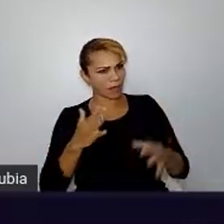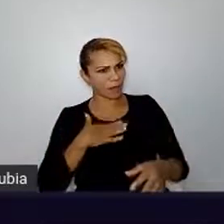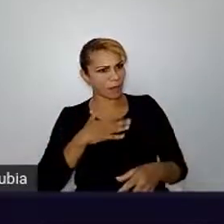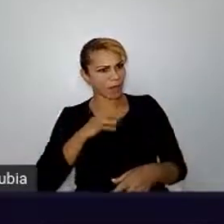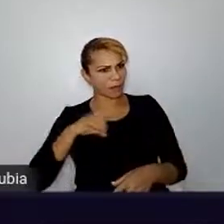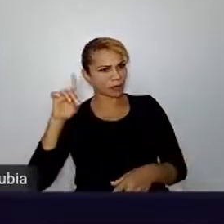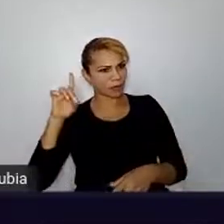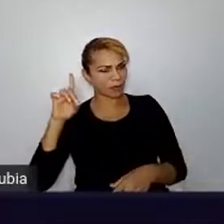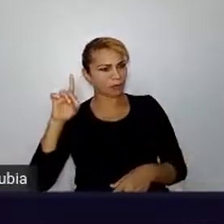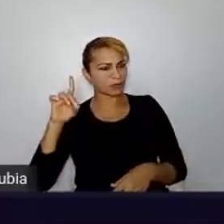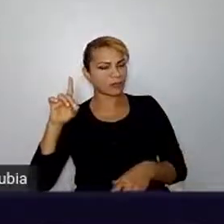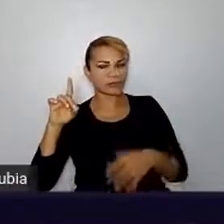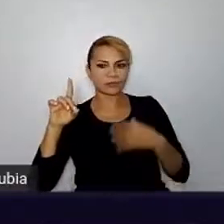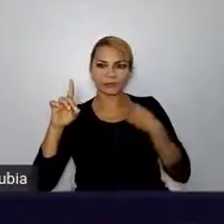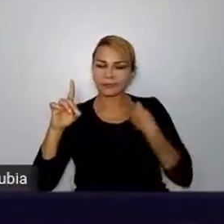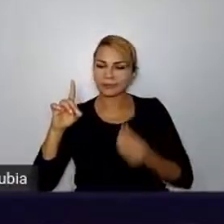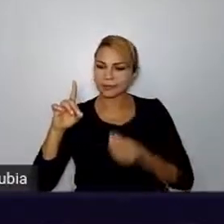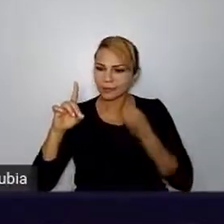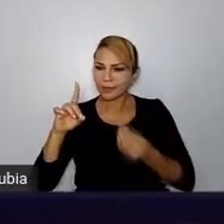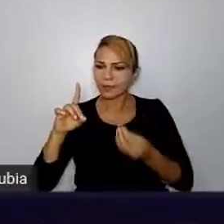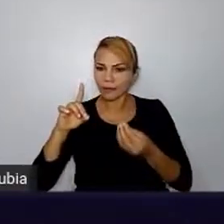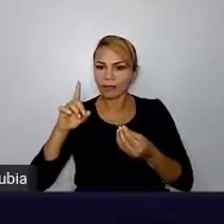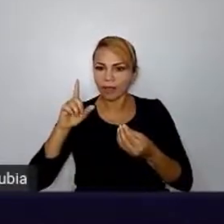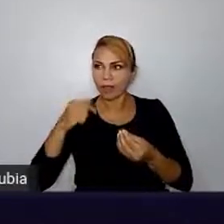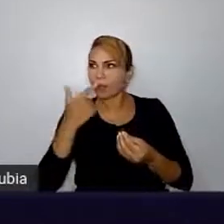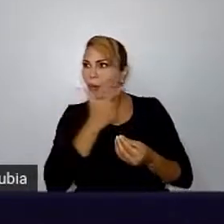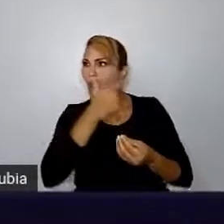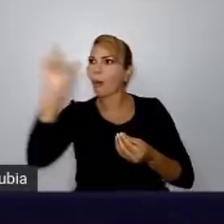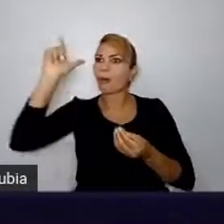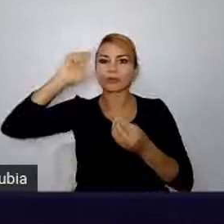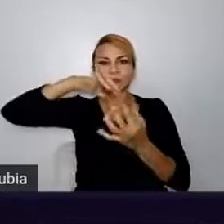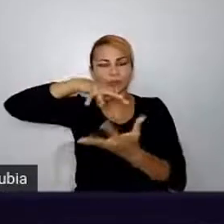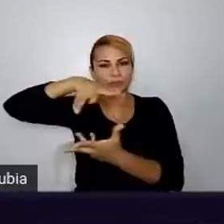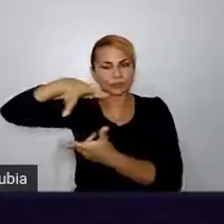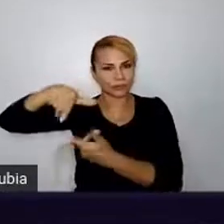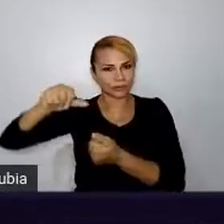fosse uma coisa de outro mundo, né? Completamente